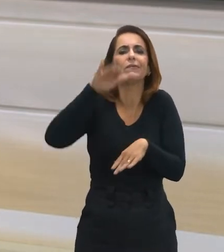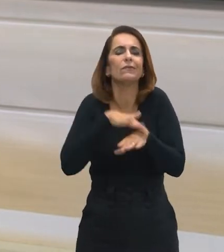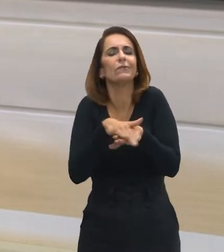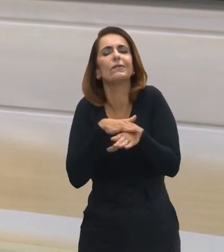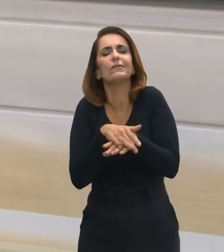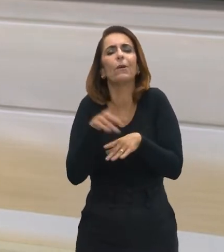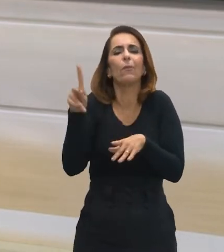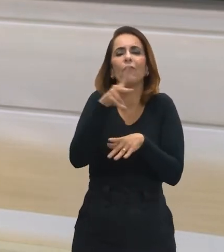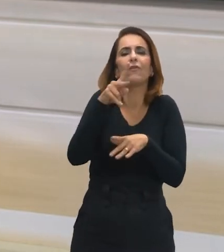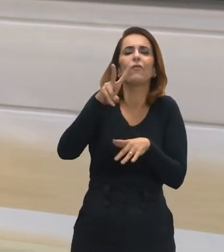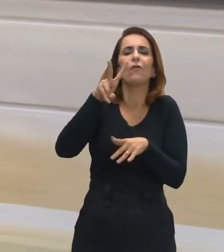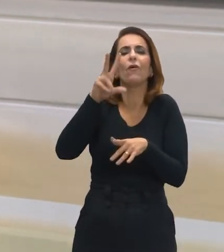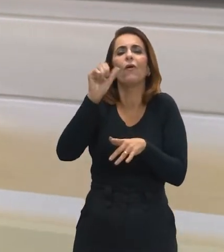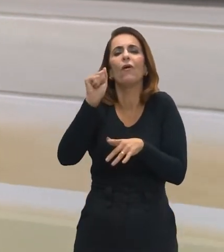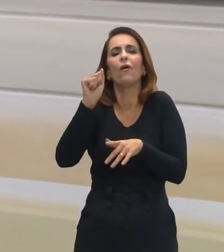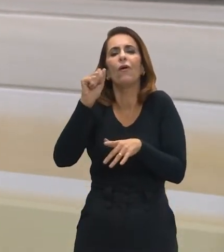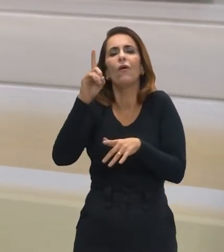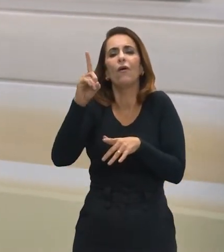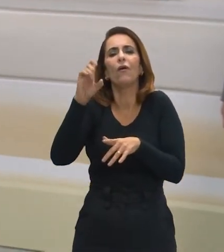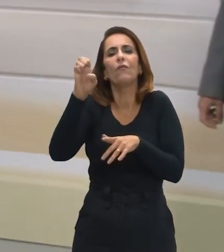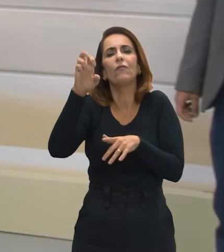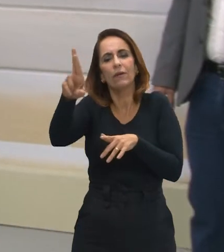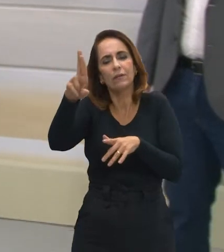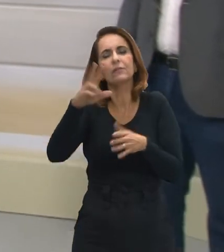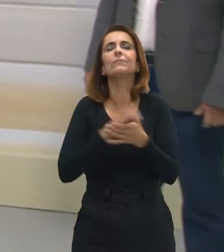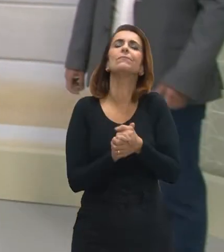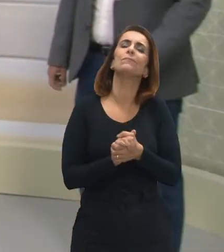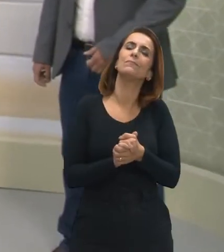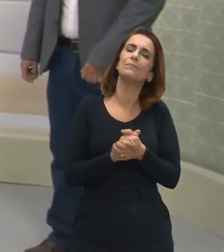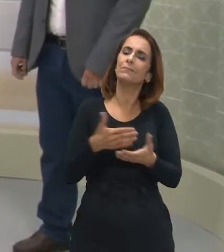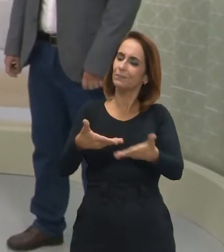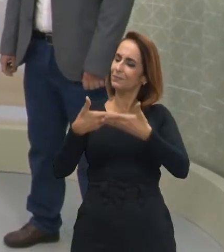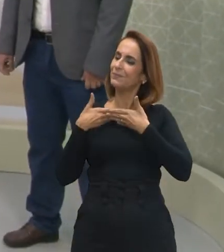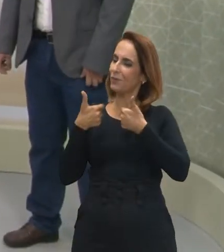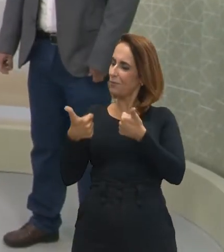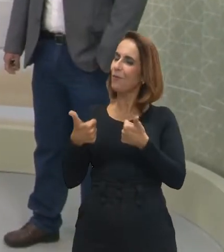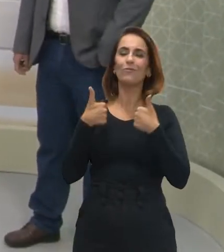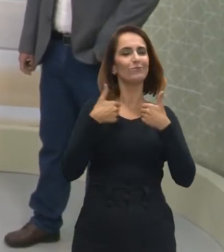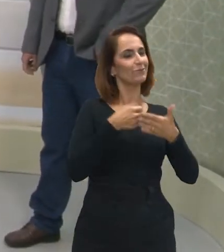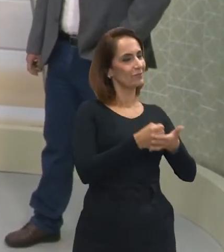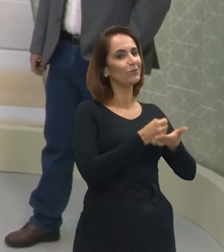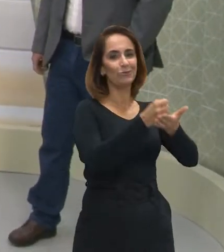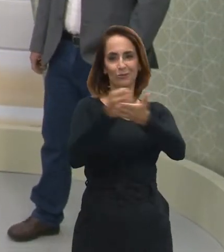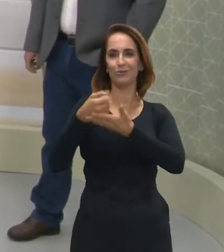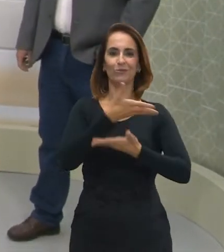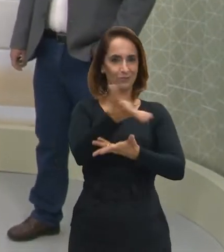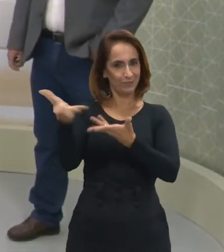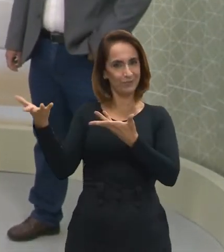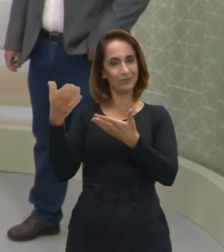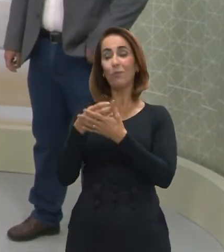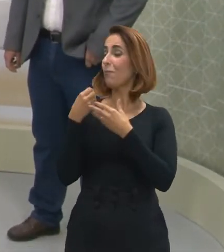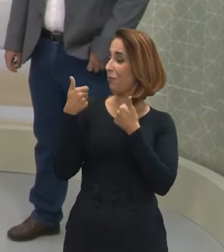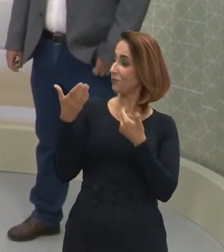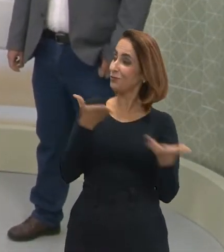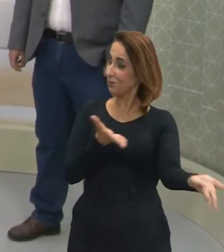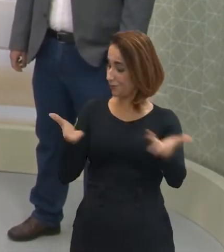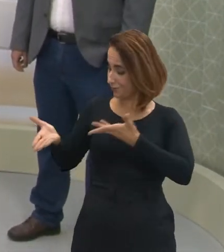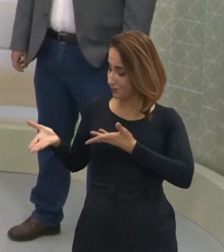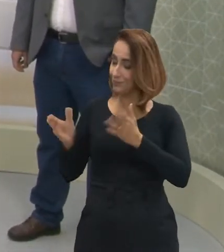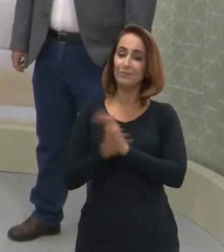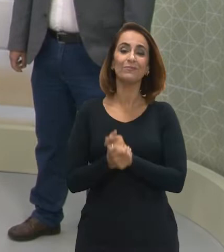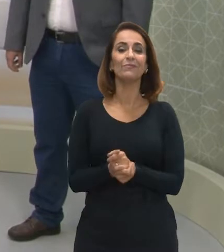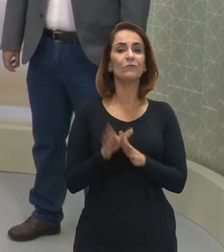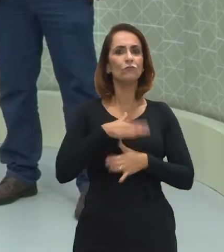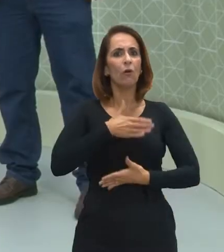é o professor Wander Luiz. Seja bem-vindo, professor. Prazer em todo mundo estar contribuindo aqui com vocês. Que bom, seja bem-vindo.